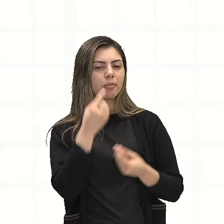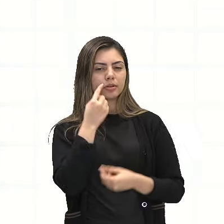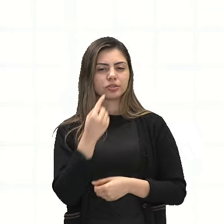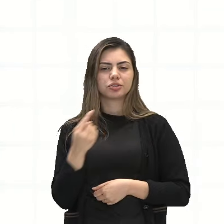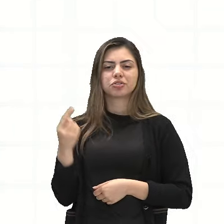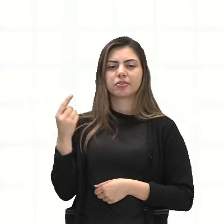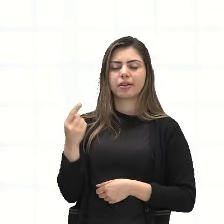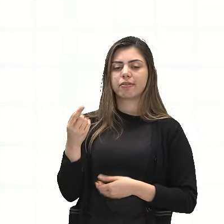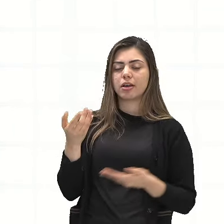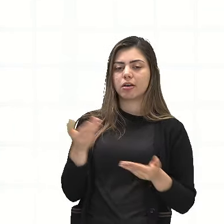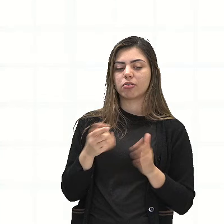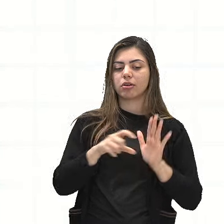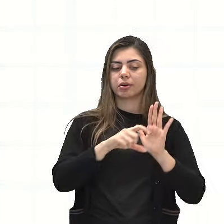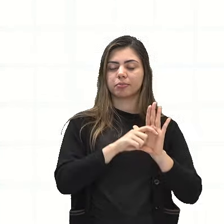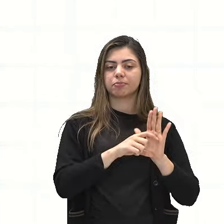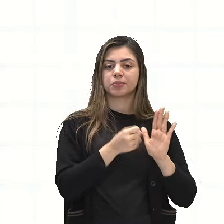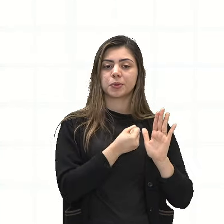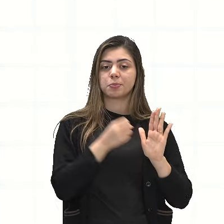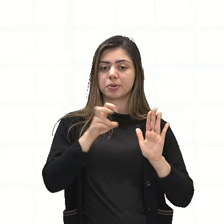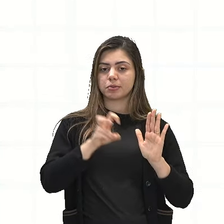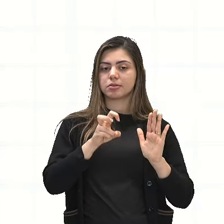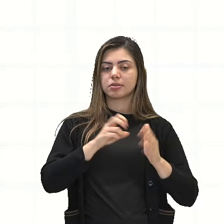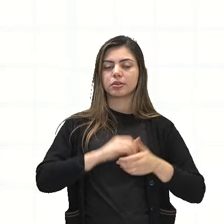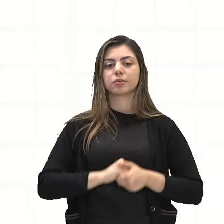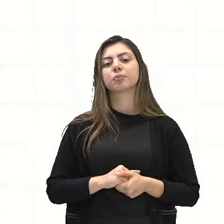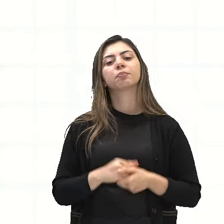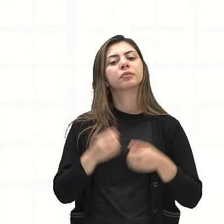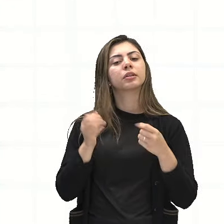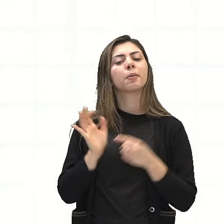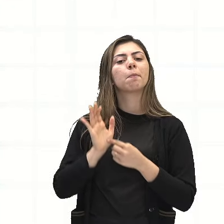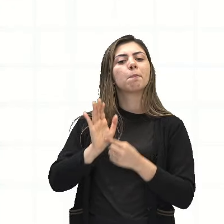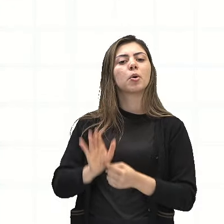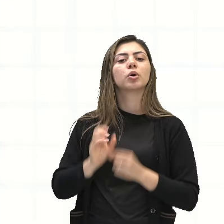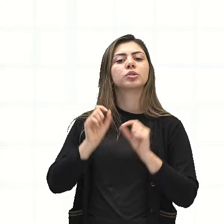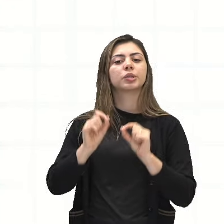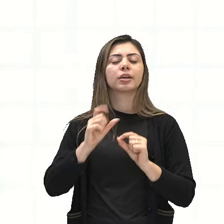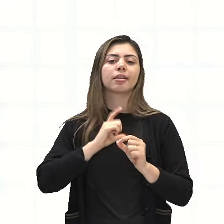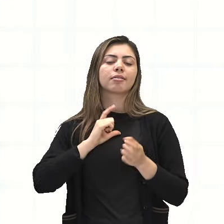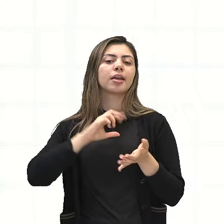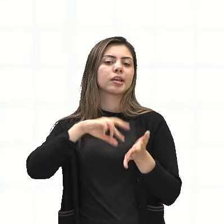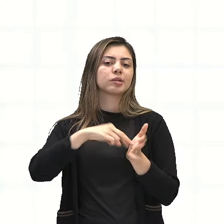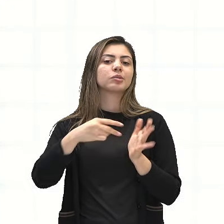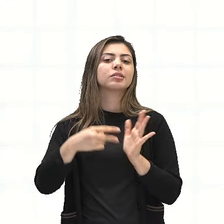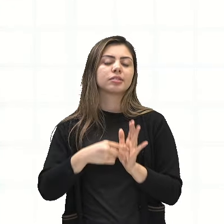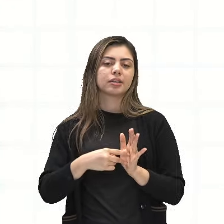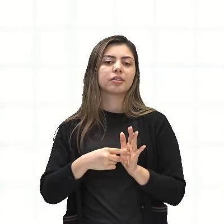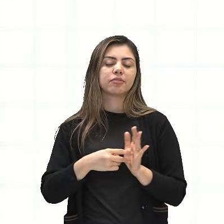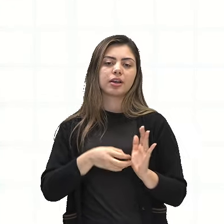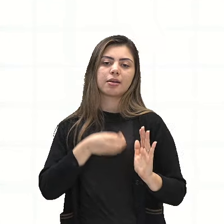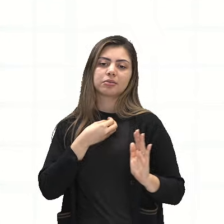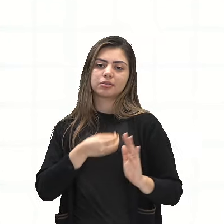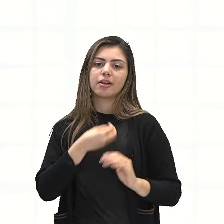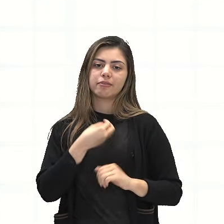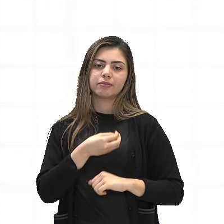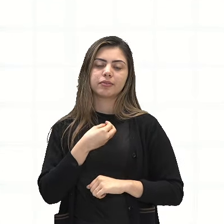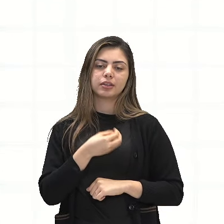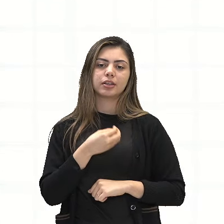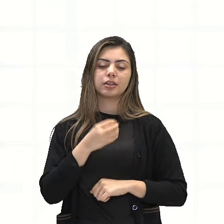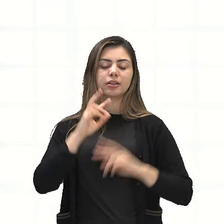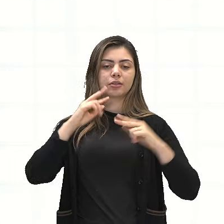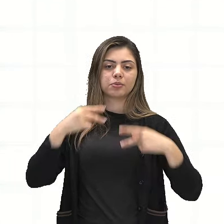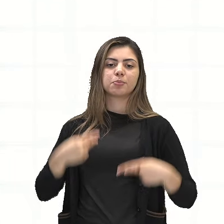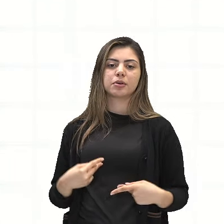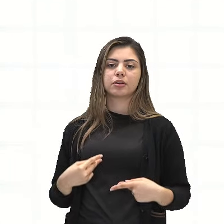o quinto parágrafo, aí que ele traz também um significado existencial da vida